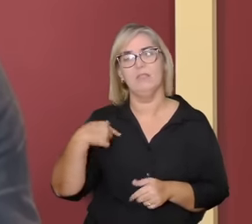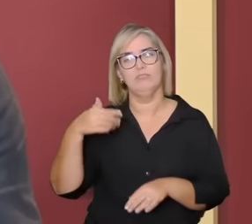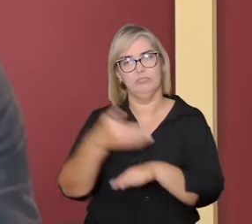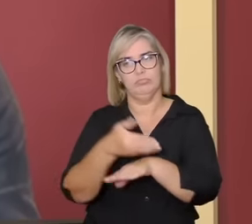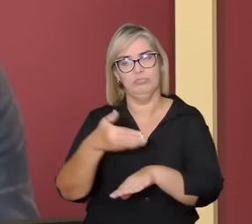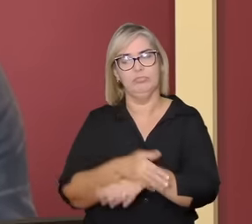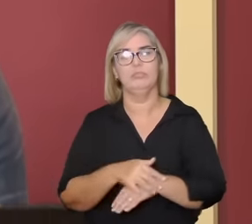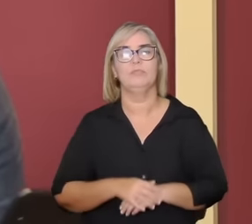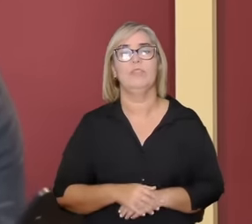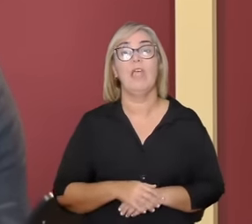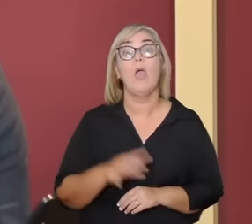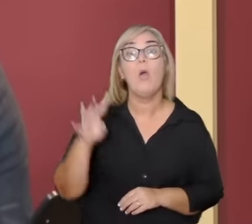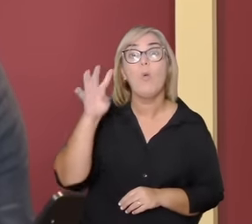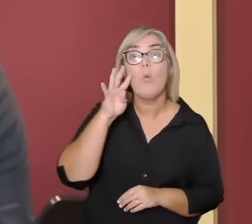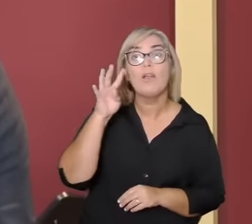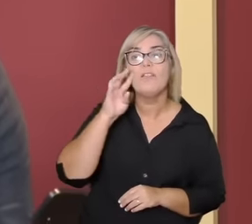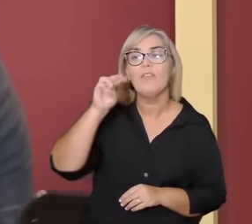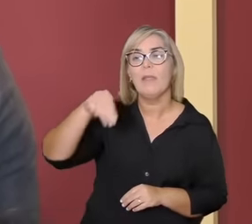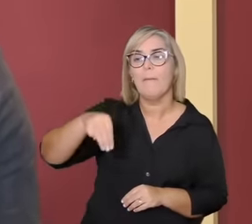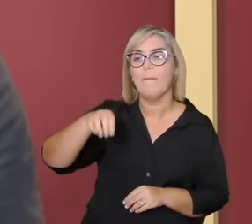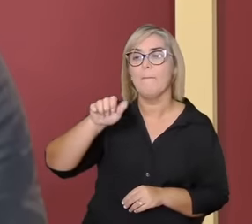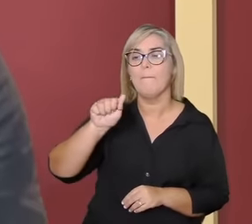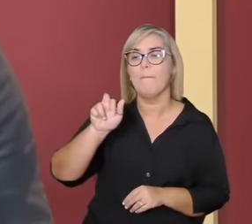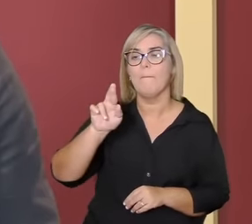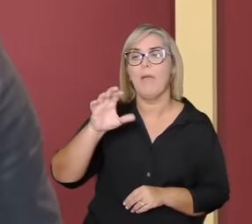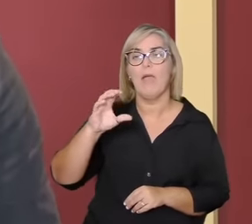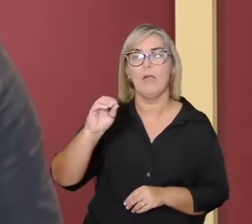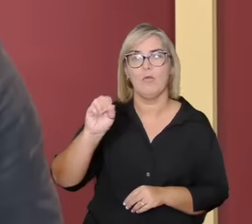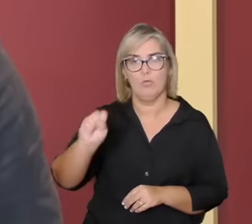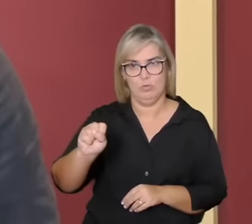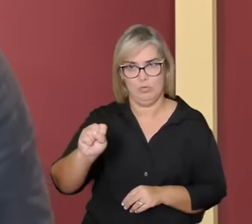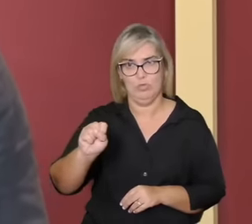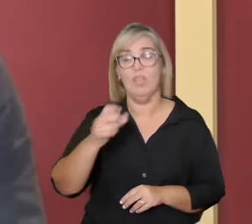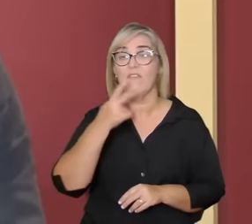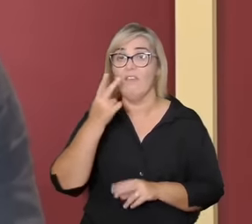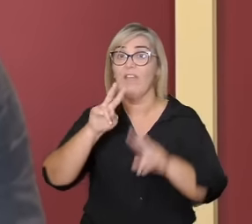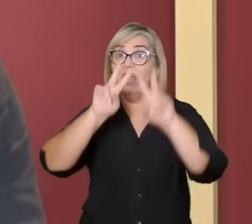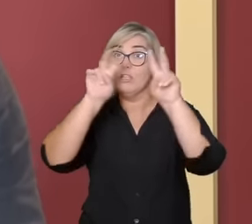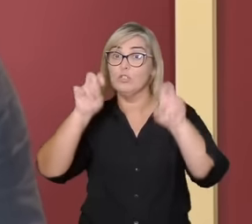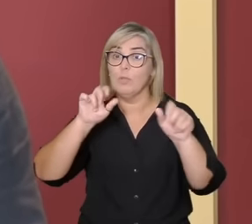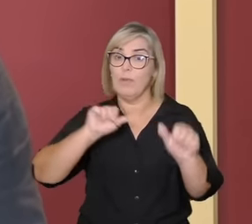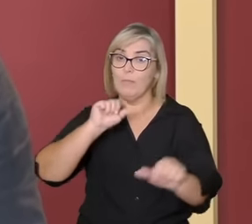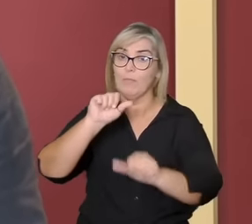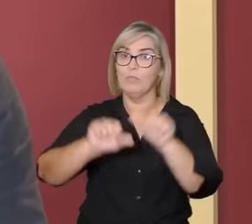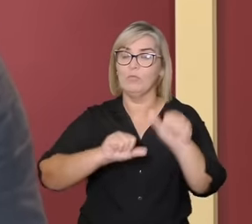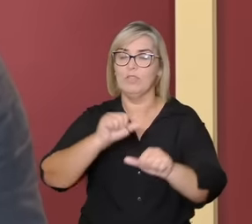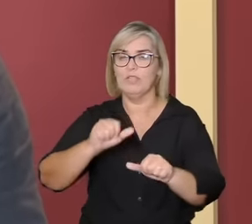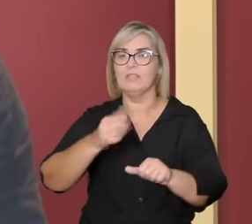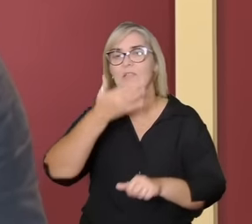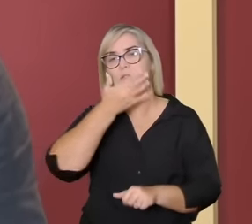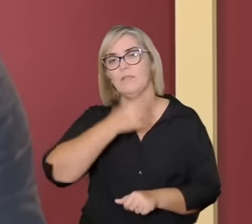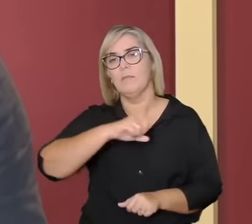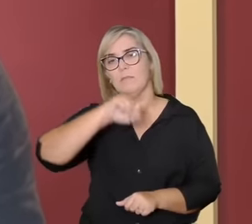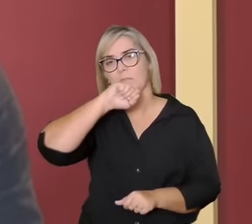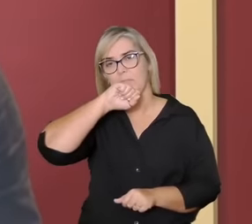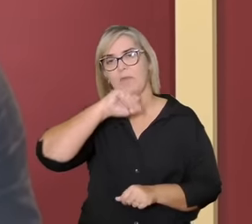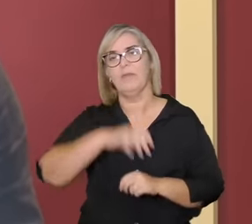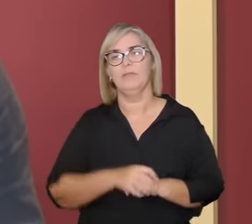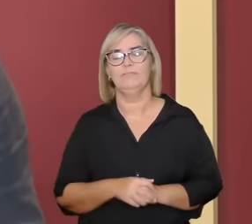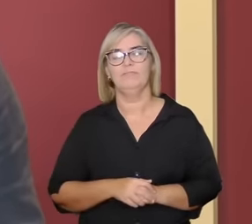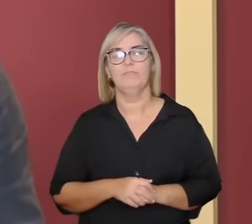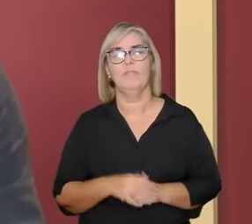escritor Marcos Piangers com o tema a transformação da paternidade vou agradecer também aqui a Catiúcia o Dunker e o Kiko